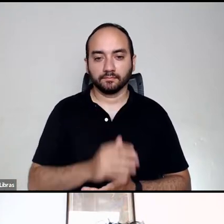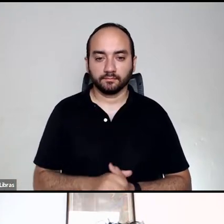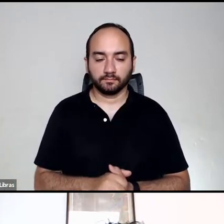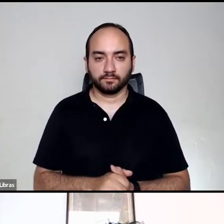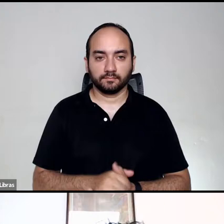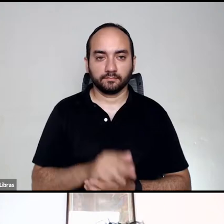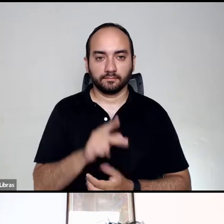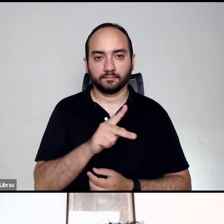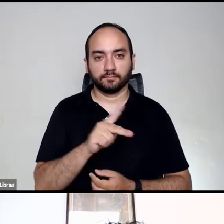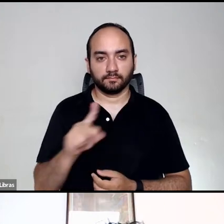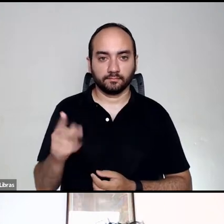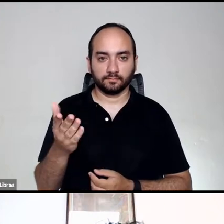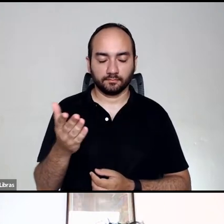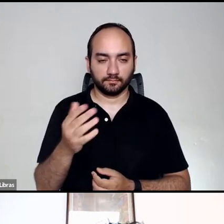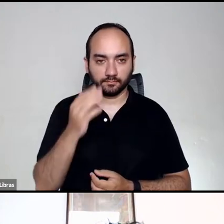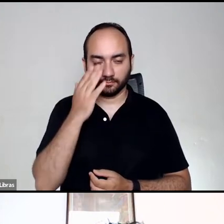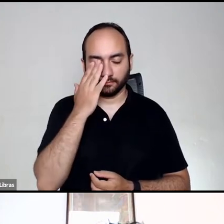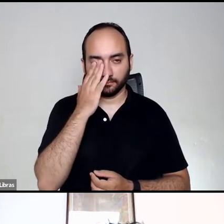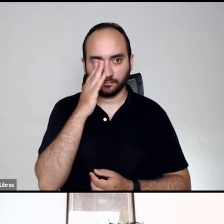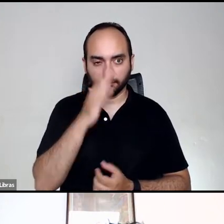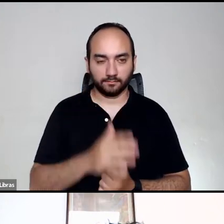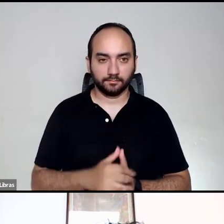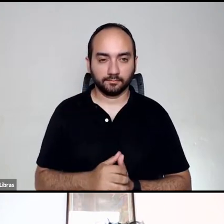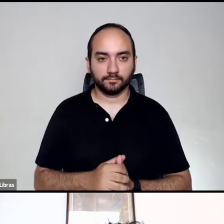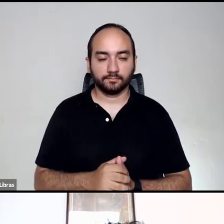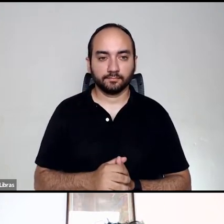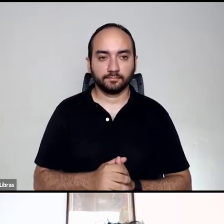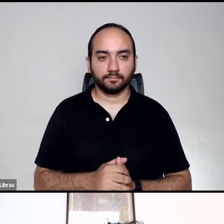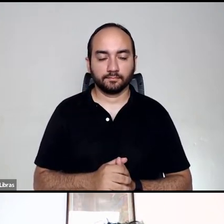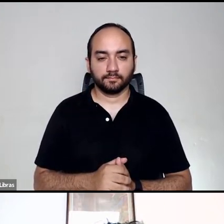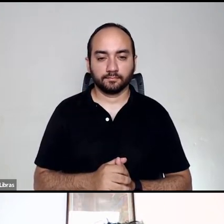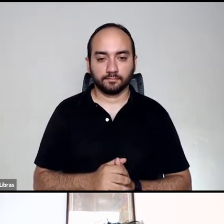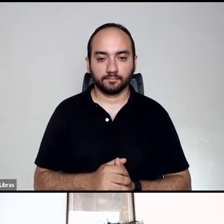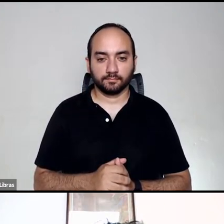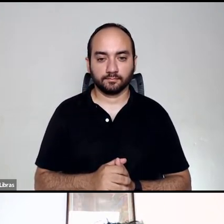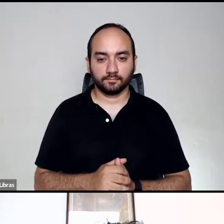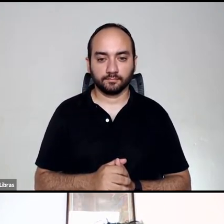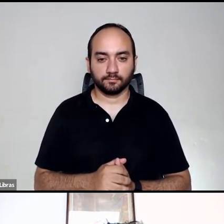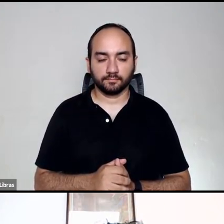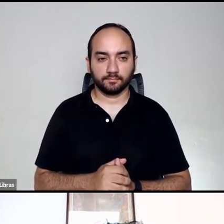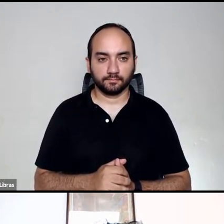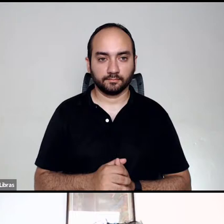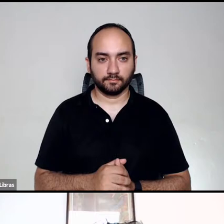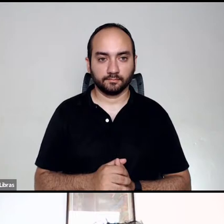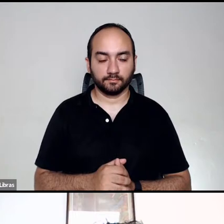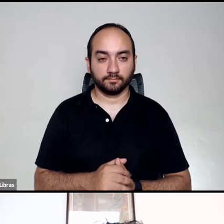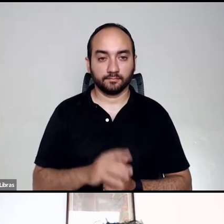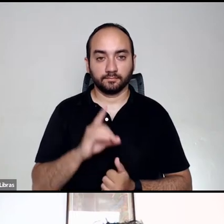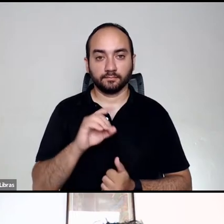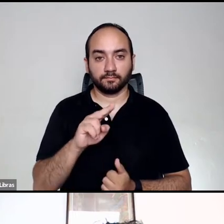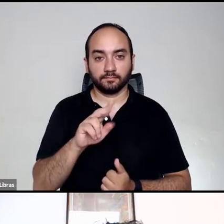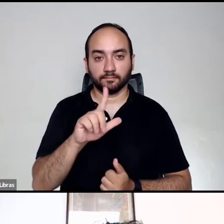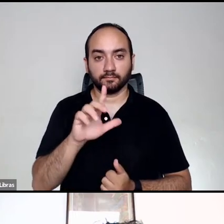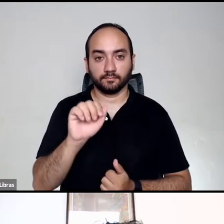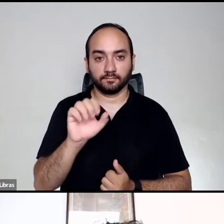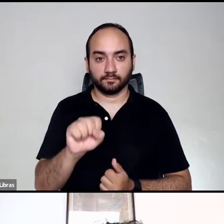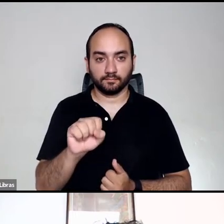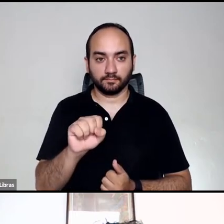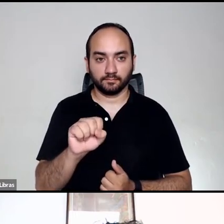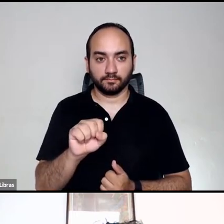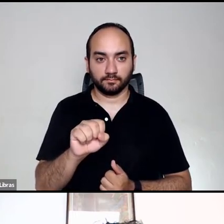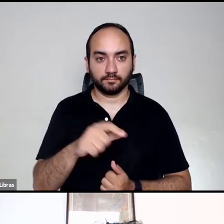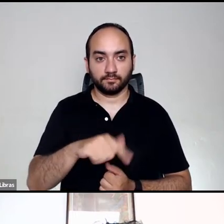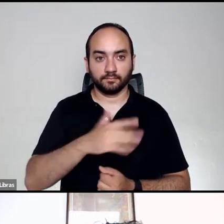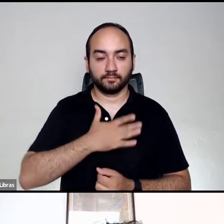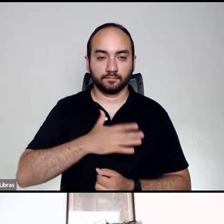professor Edemur. Ah, não, eu, perdão. Nossa, não sei por que o Edemur estava na minha cabeça. Douglas. O professor não consegue ficar quieto,